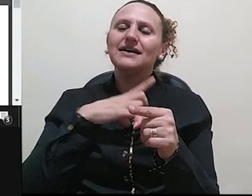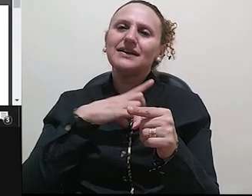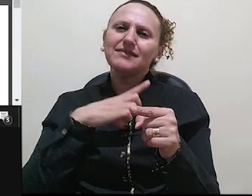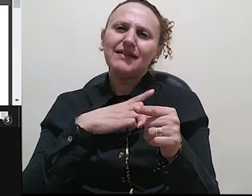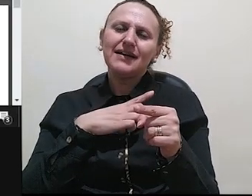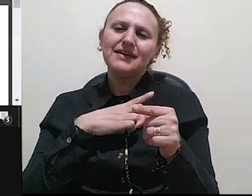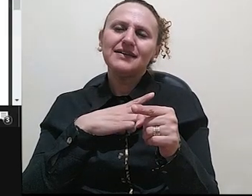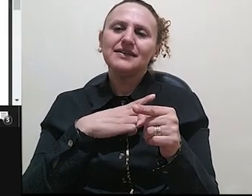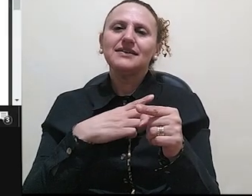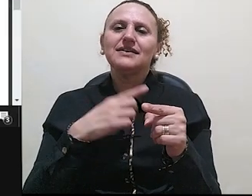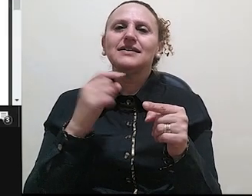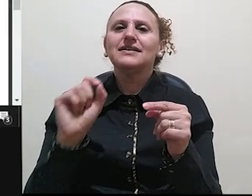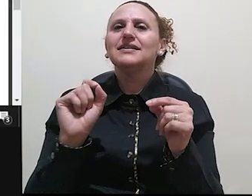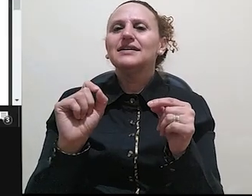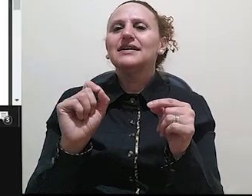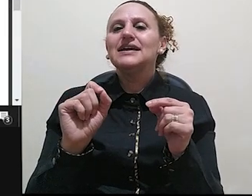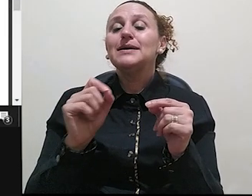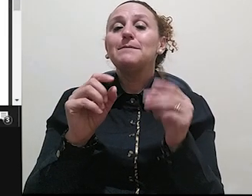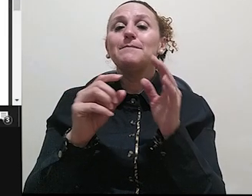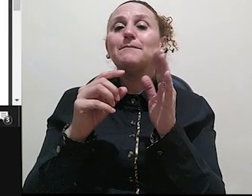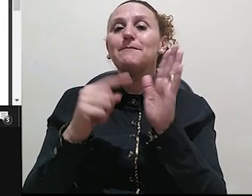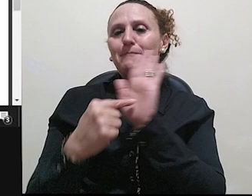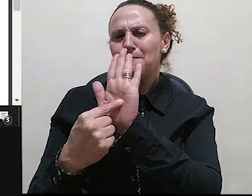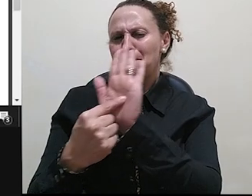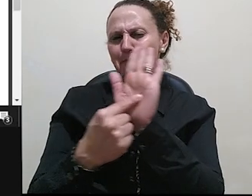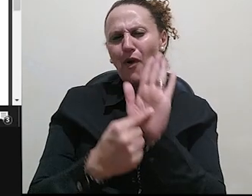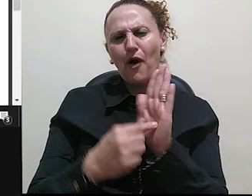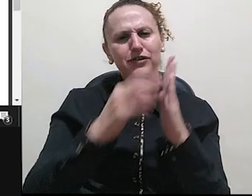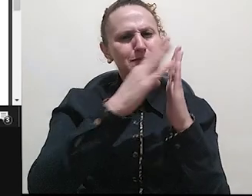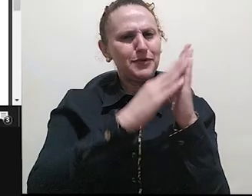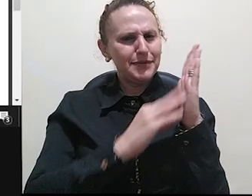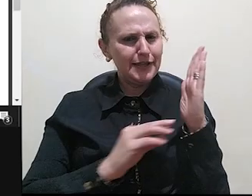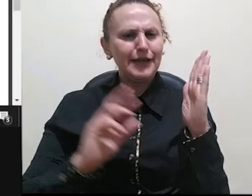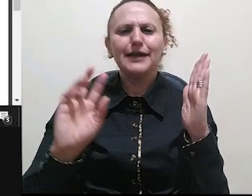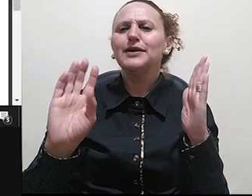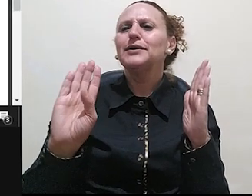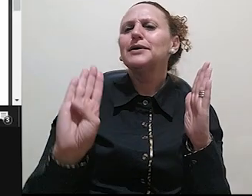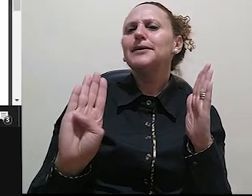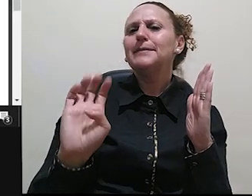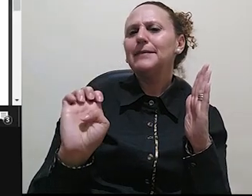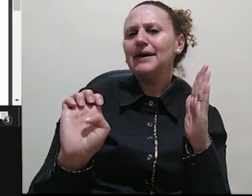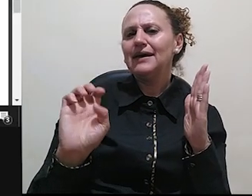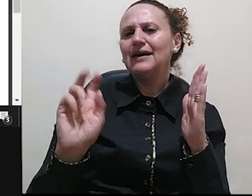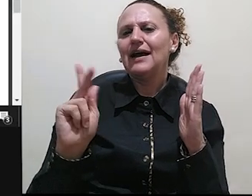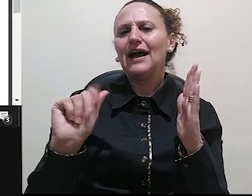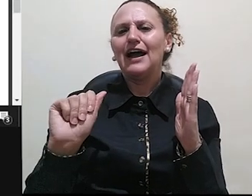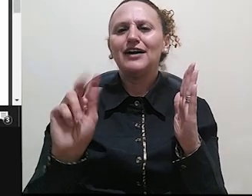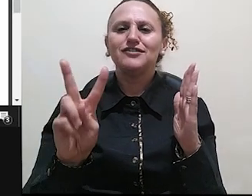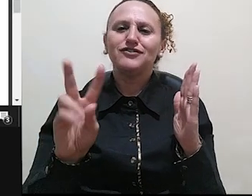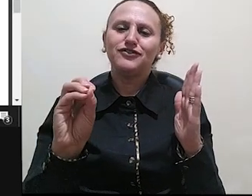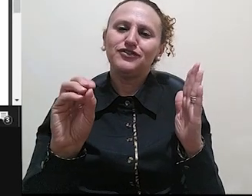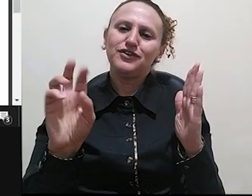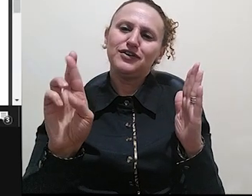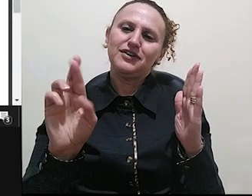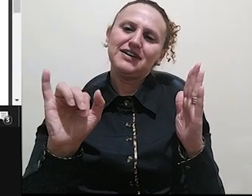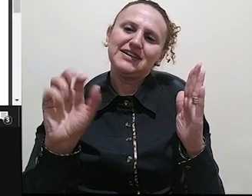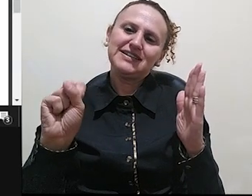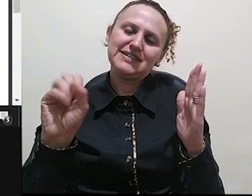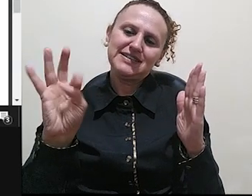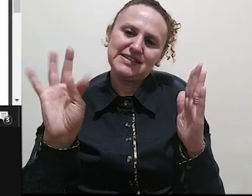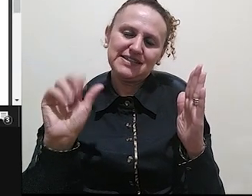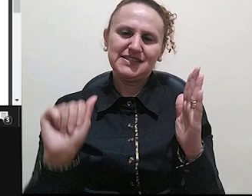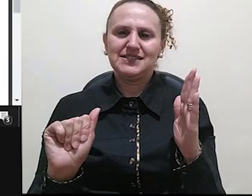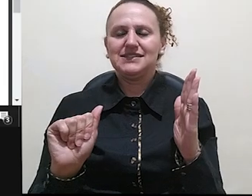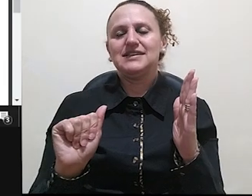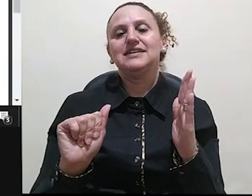o fato de um modelo behaviorista que trata da linguagem se desenvolve em paralelo ao modelo gerativista que já supera os estudos